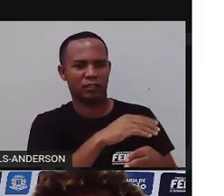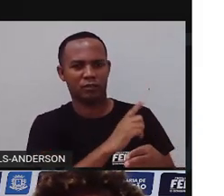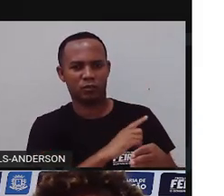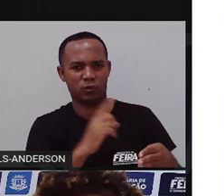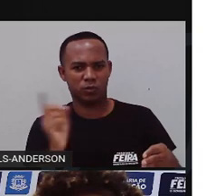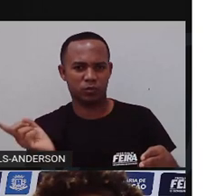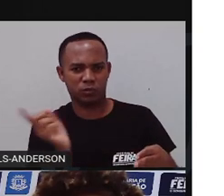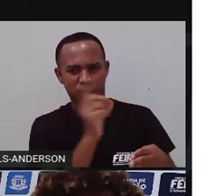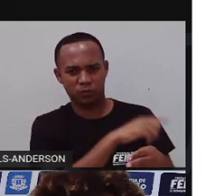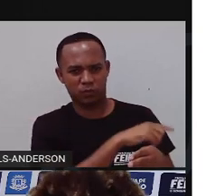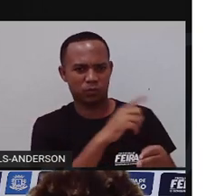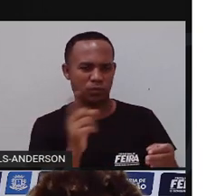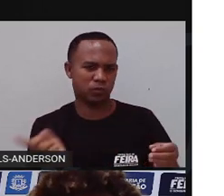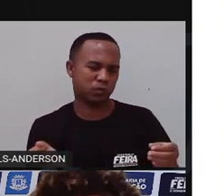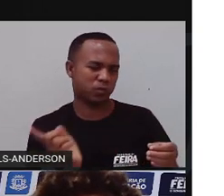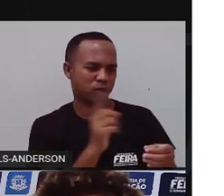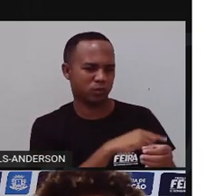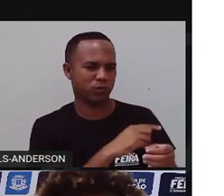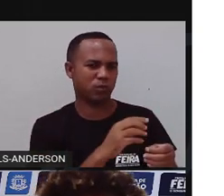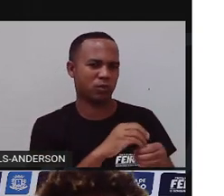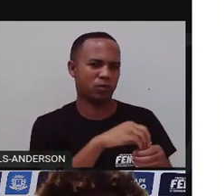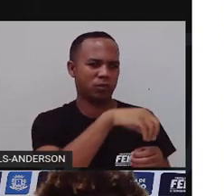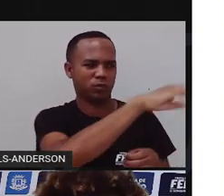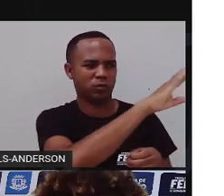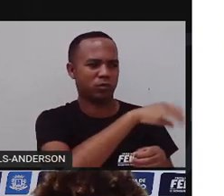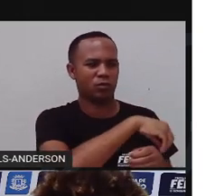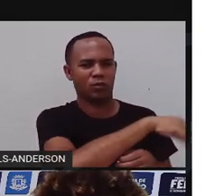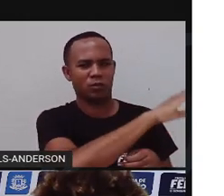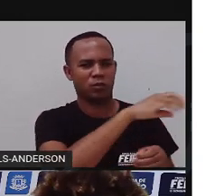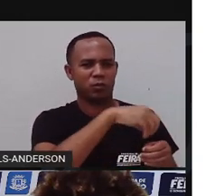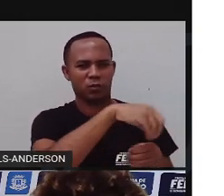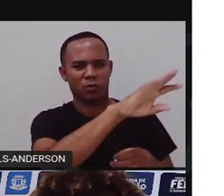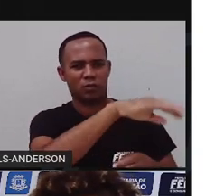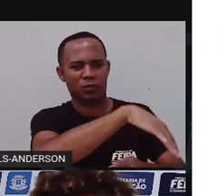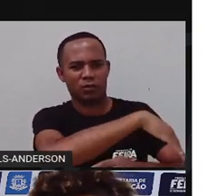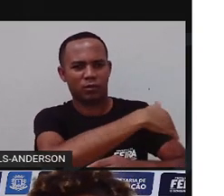ao lixão para pegar mais lixo e espalhar-o pelas ruas.